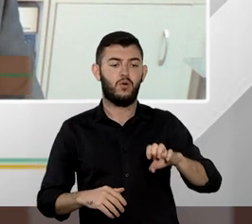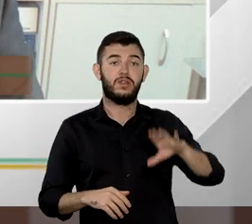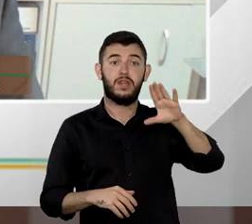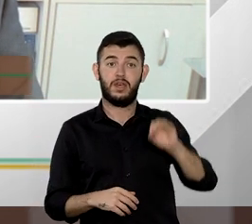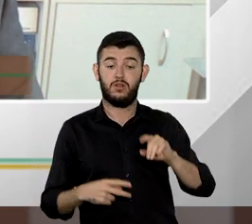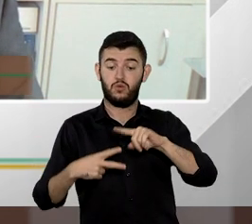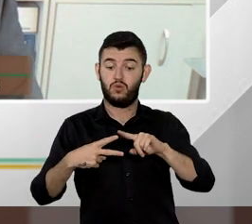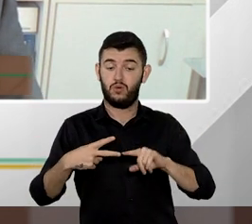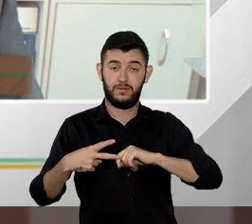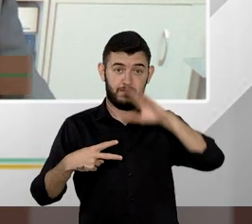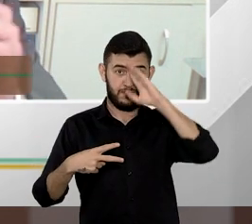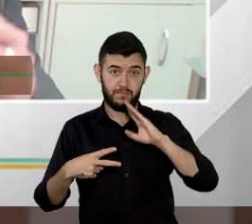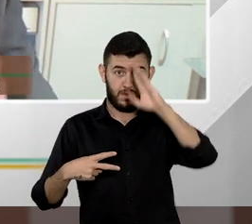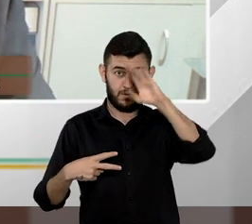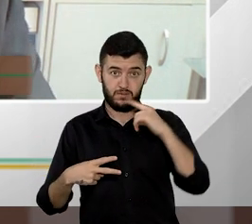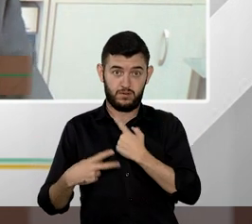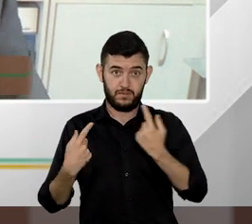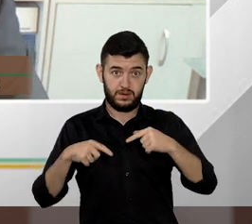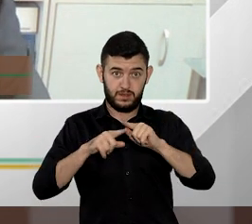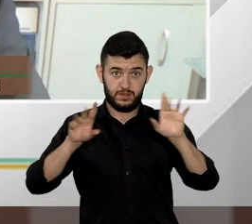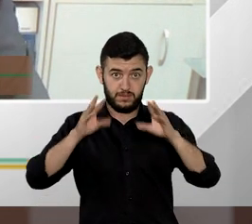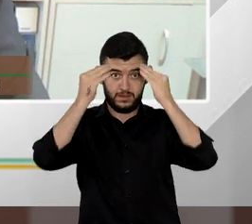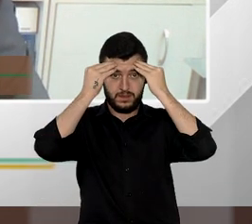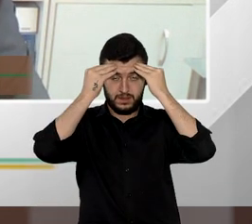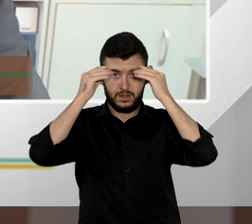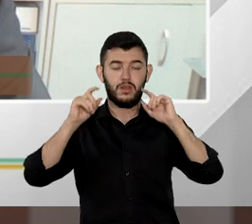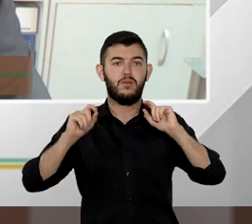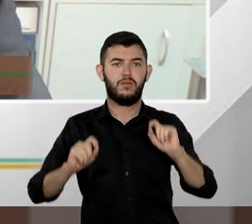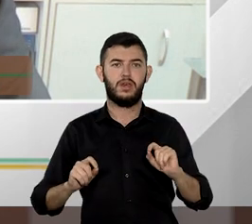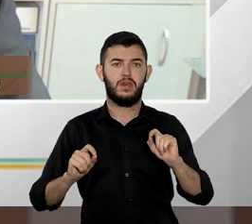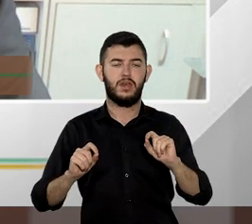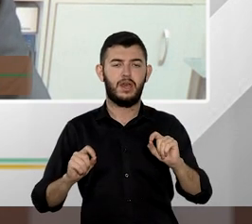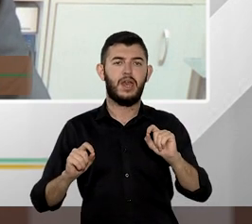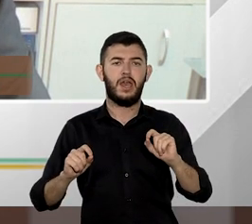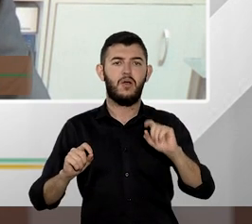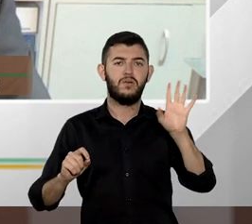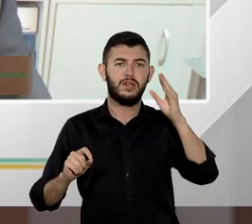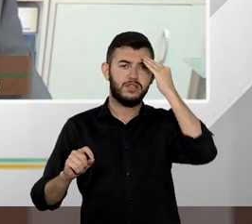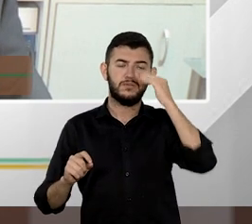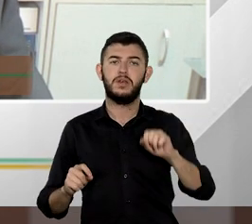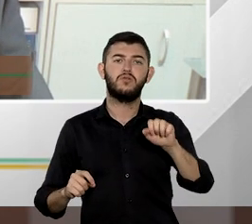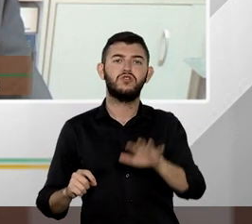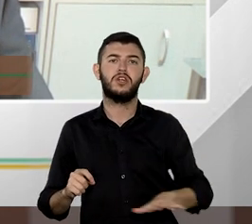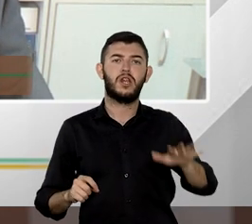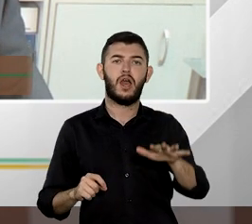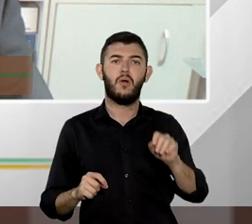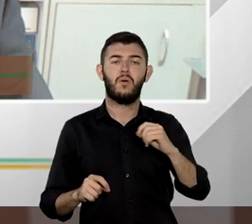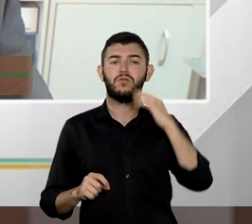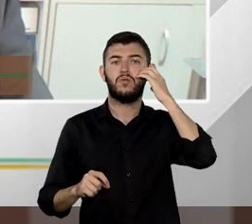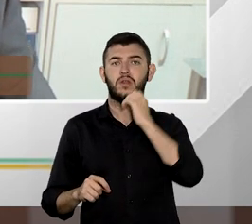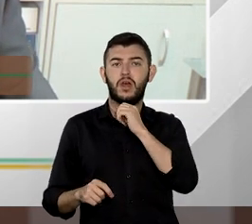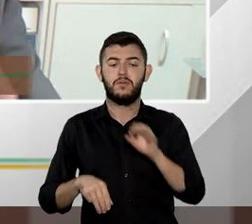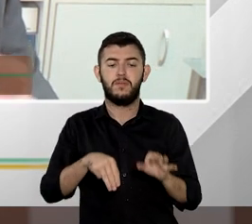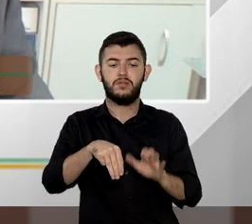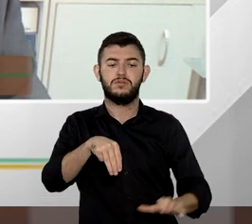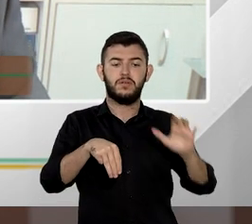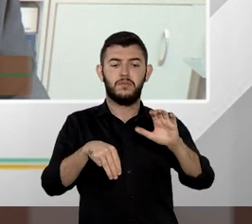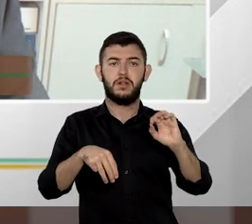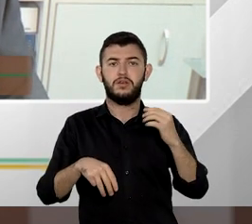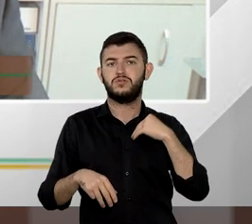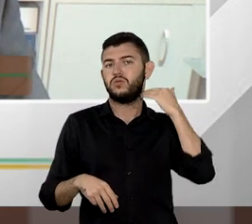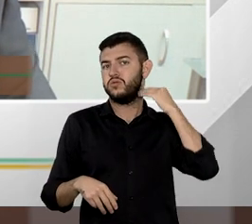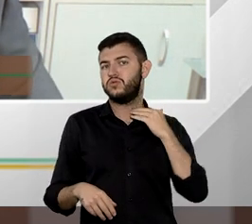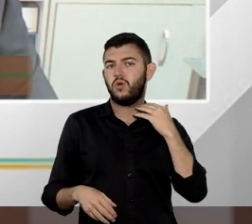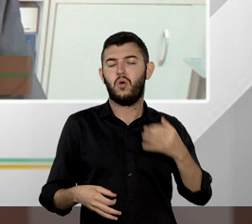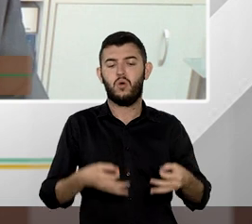em mente, principalmente a repercussão geral, ao meu ver, que vai servir pela experiência